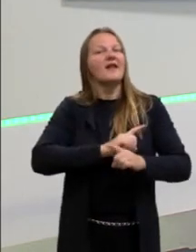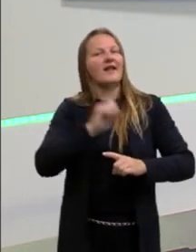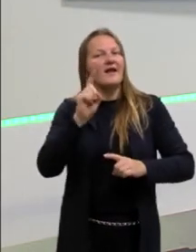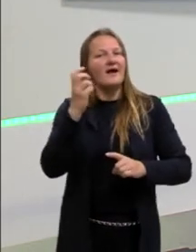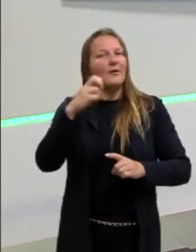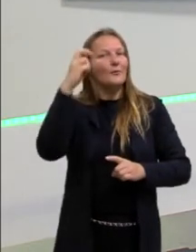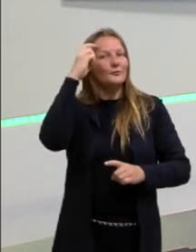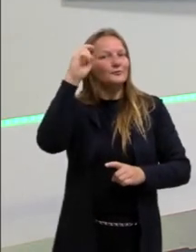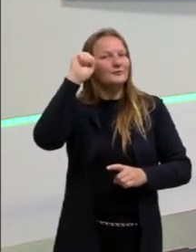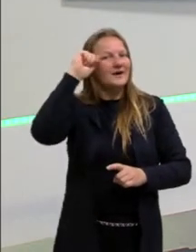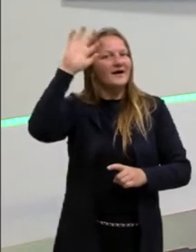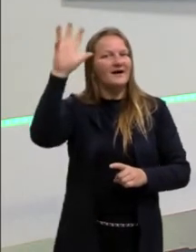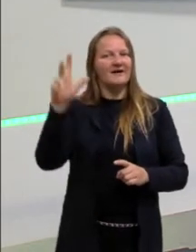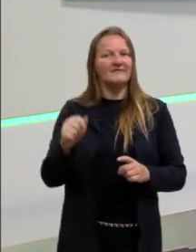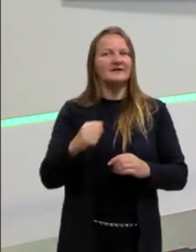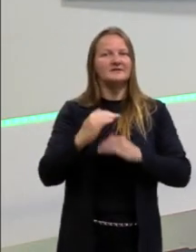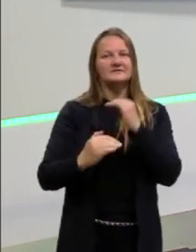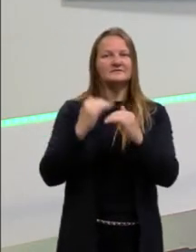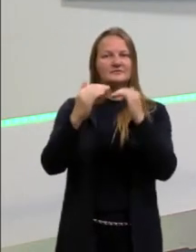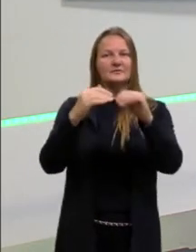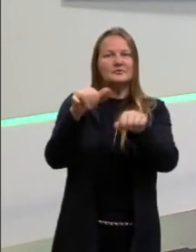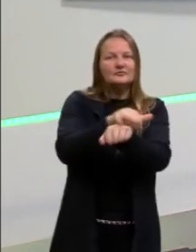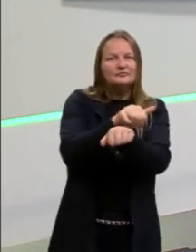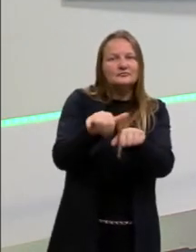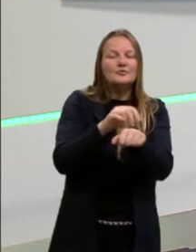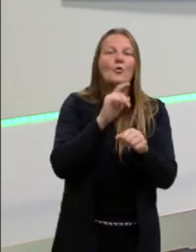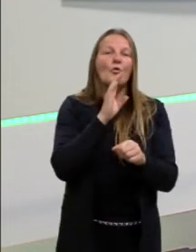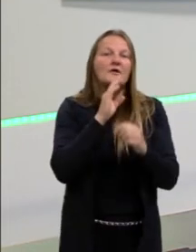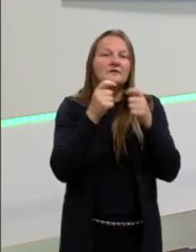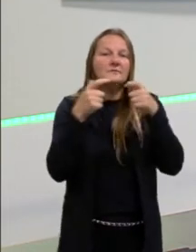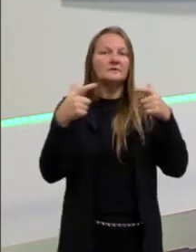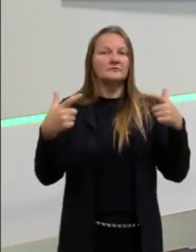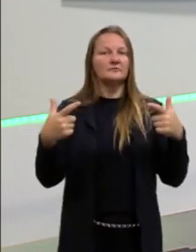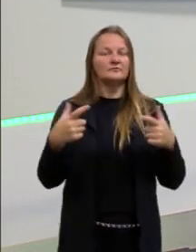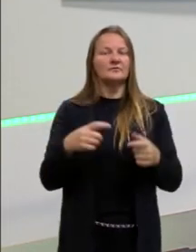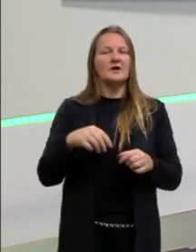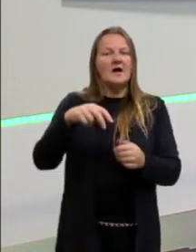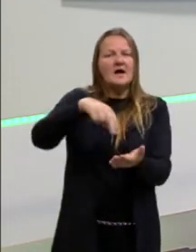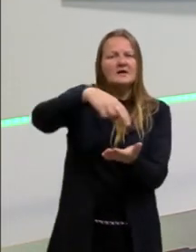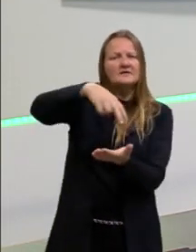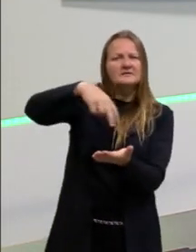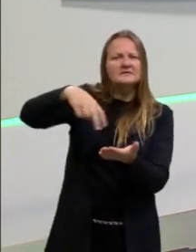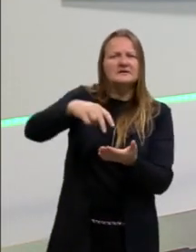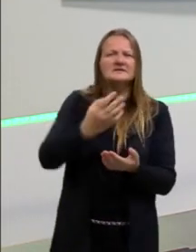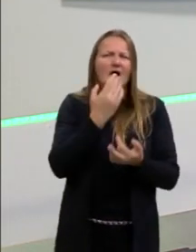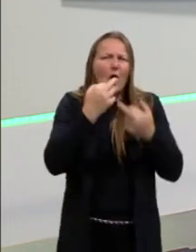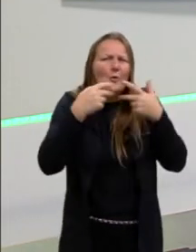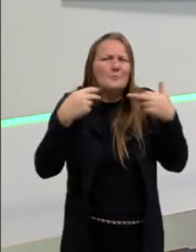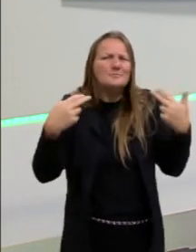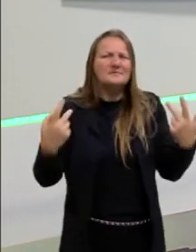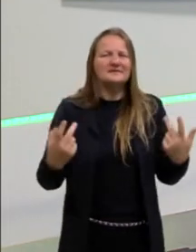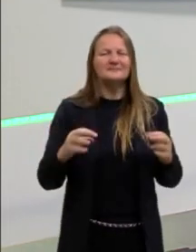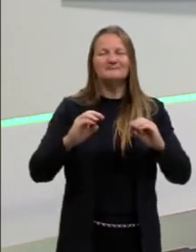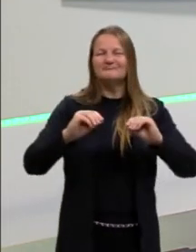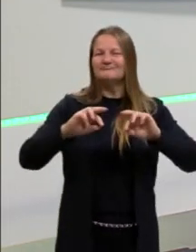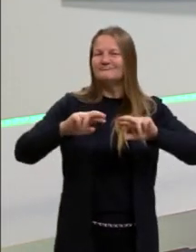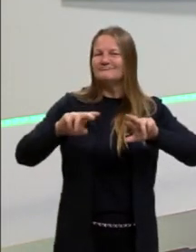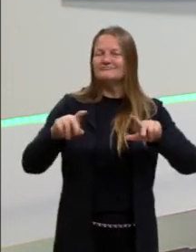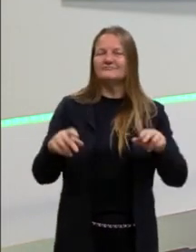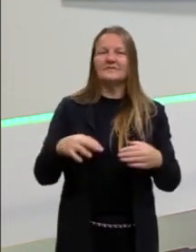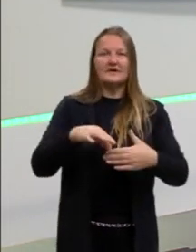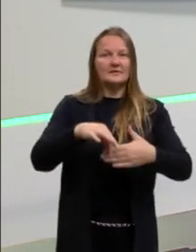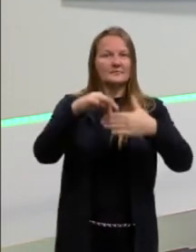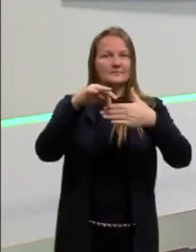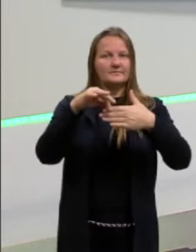aos africanos que desenvolveram esse conhecimento. As danças, a culinária. E ressaltar